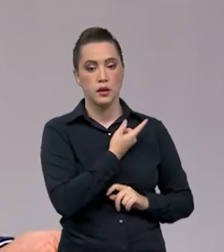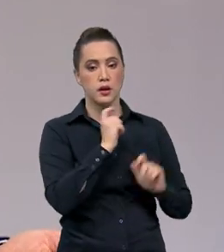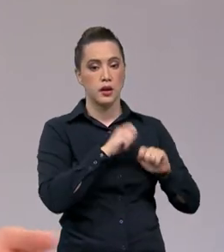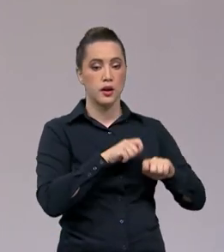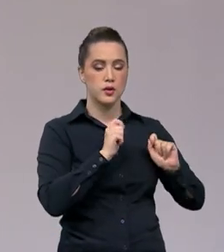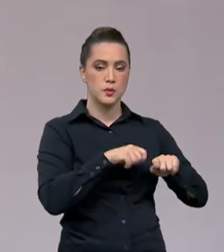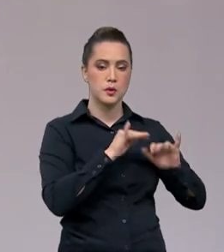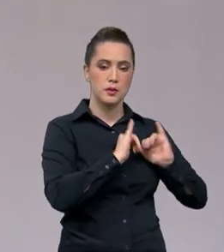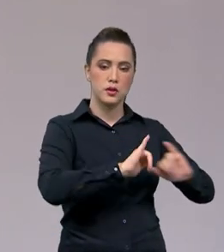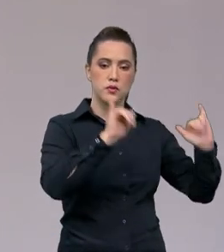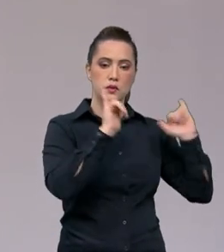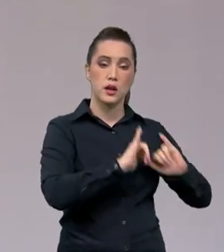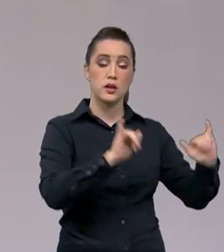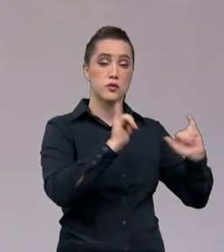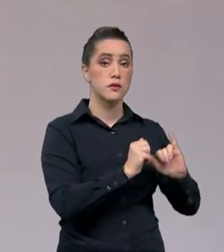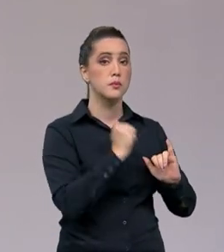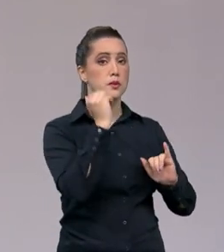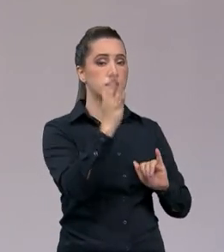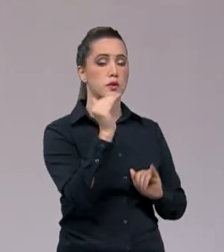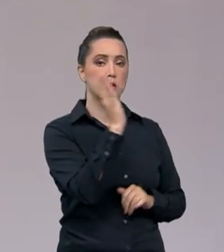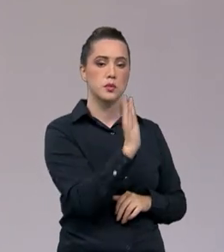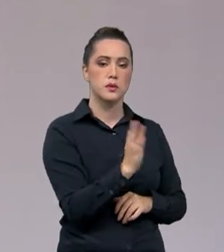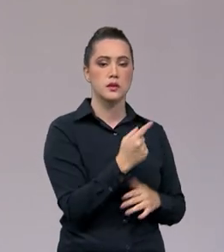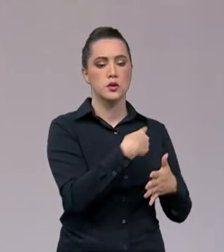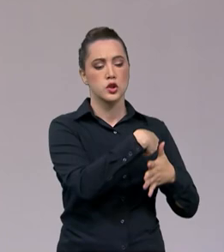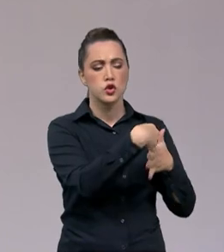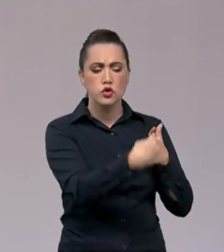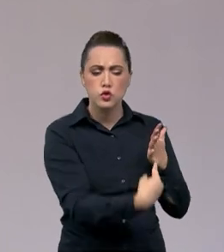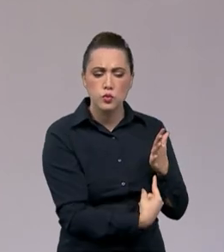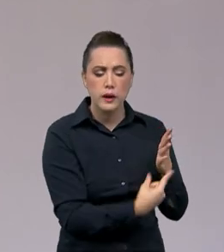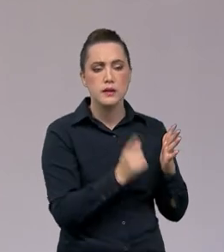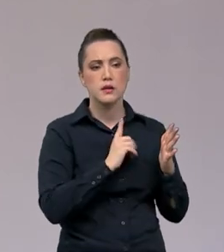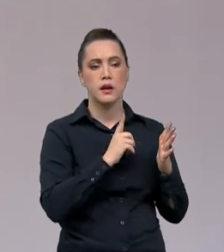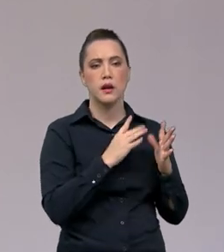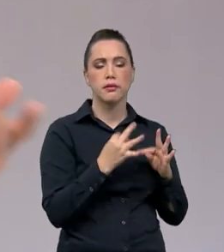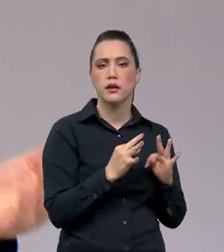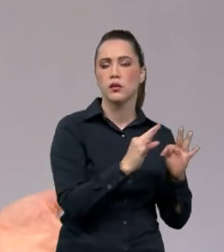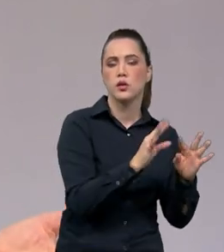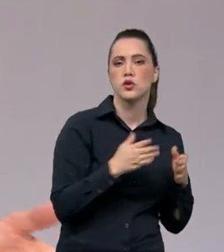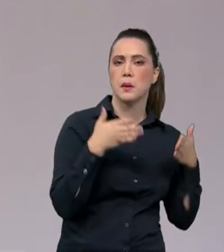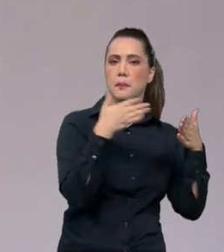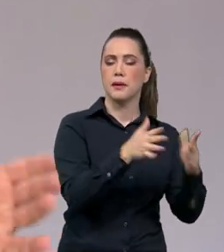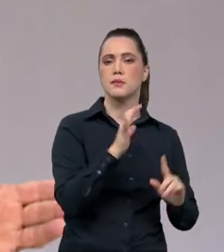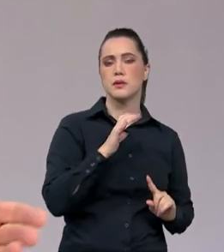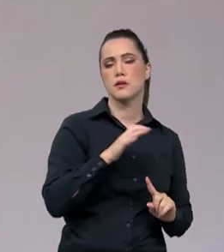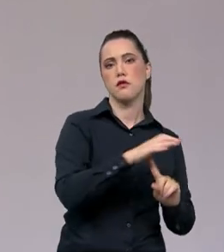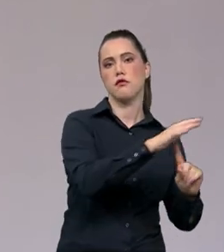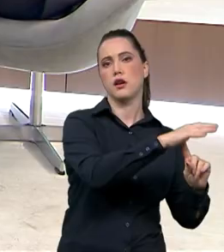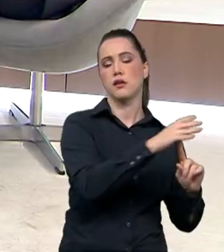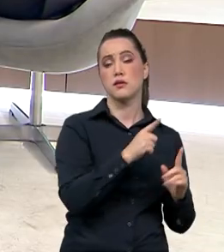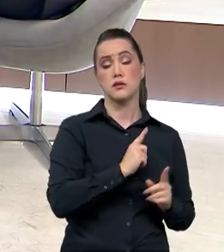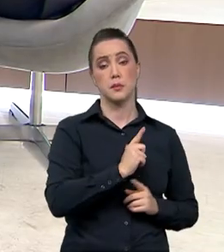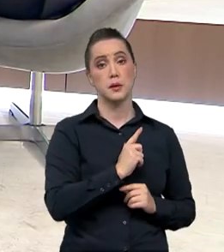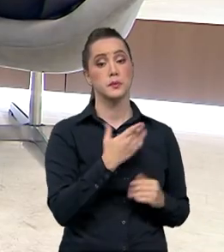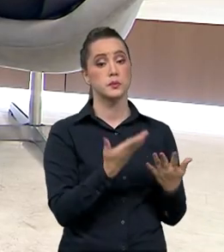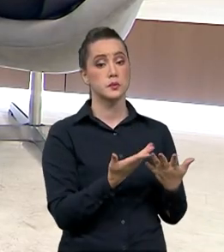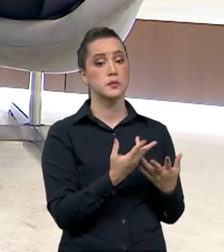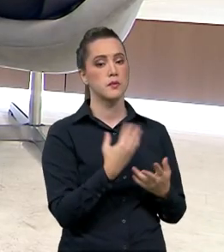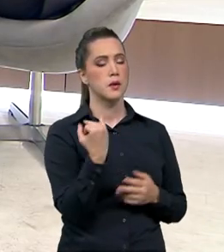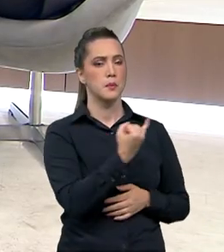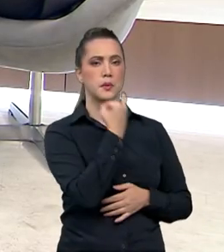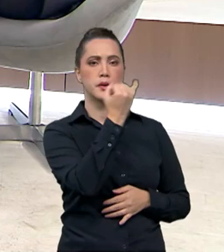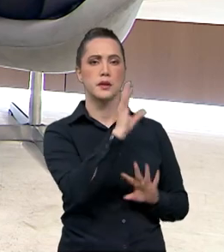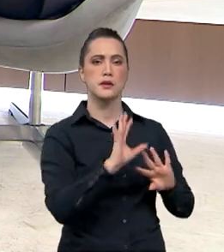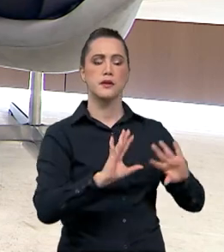divulgação no exterior. São várias campanhas tecnológicas, participações em feiras, senhor mencionou aí, né? Grandes